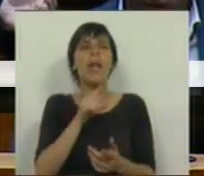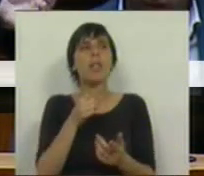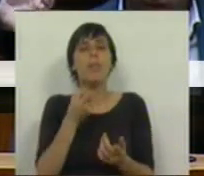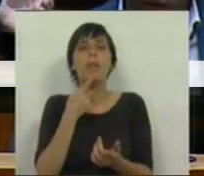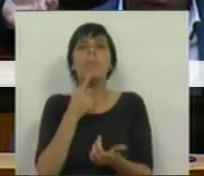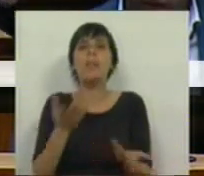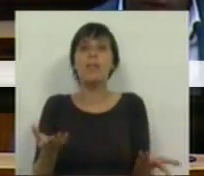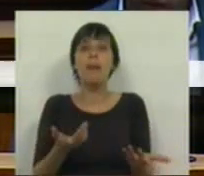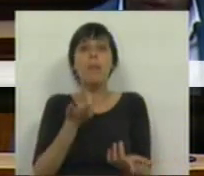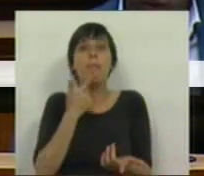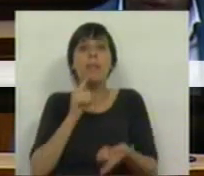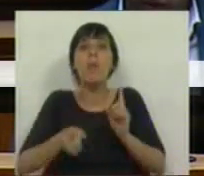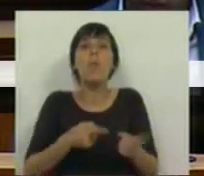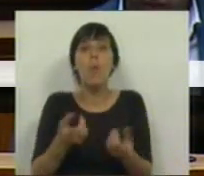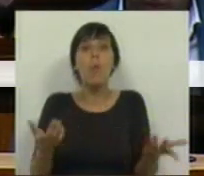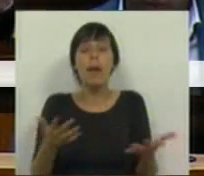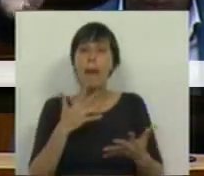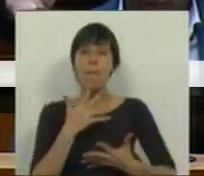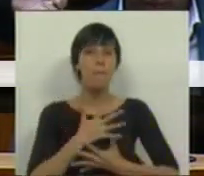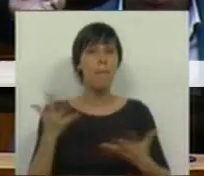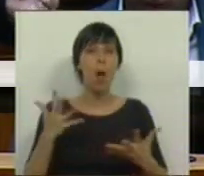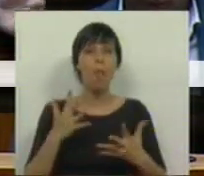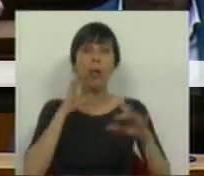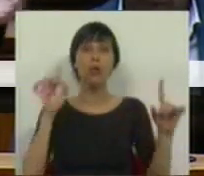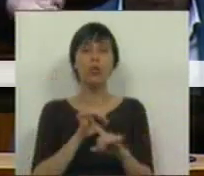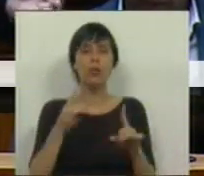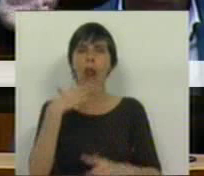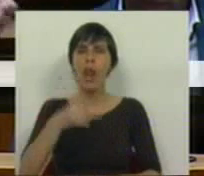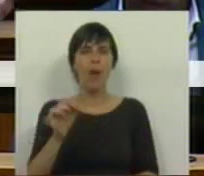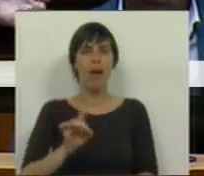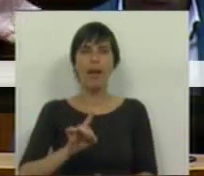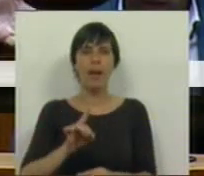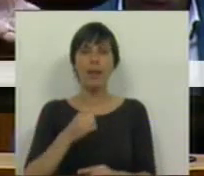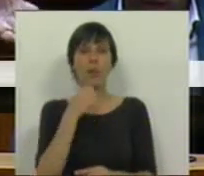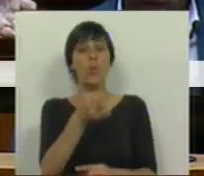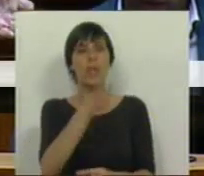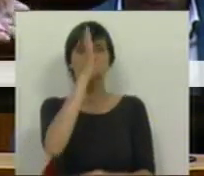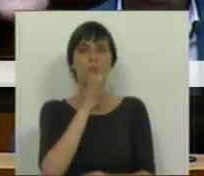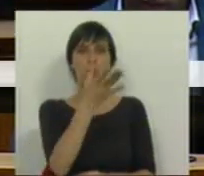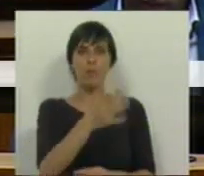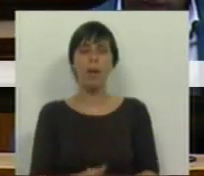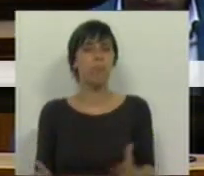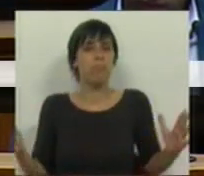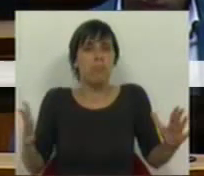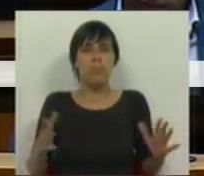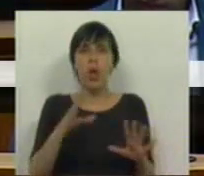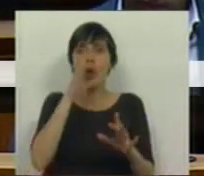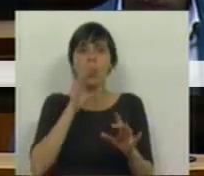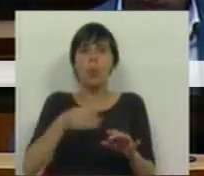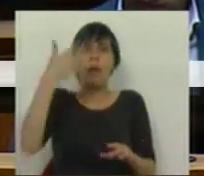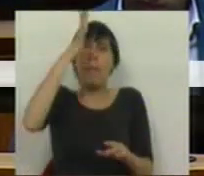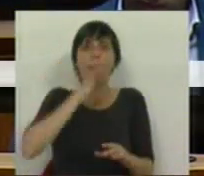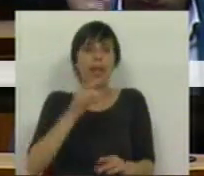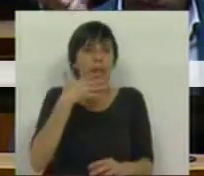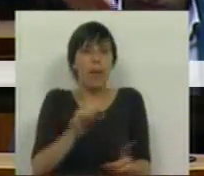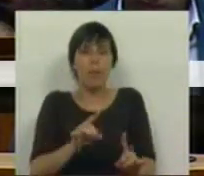entender disso? O se pode entender disso é que a esmagadora maioria das pessoas não acredita na palavra do Governo, nem sequer na palavra do Primeiro